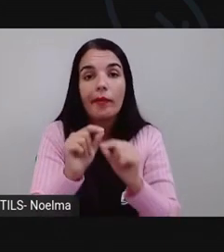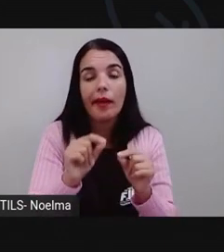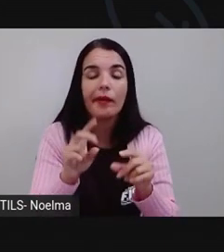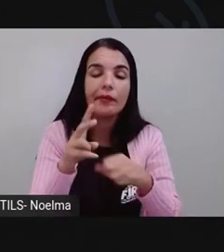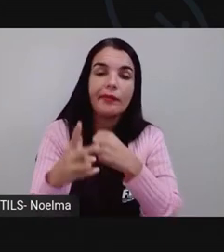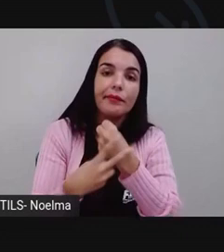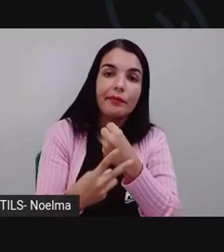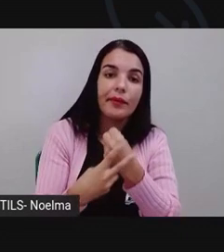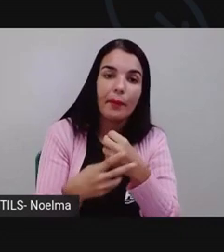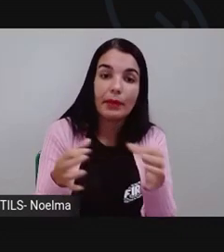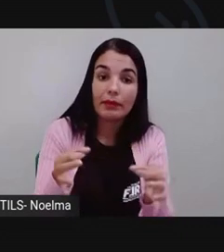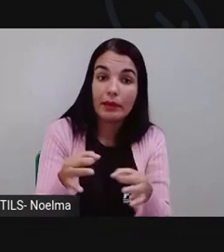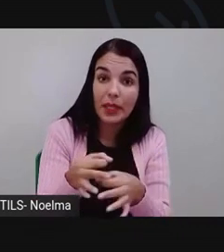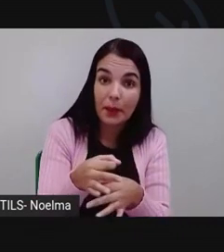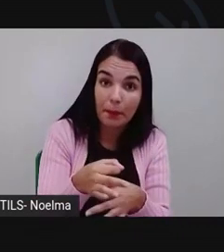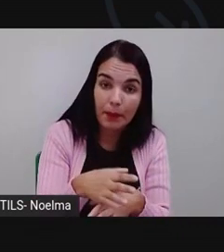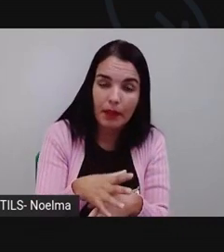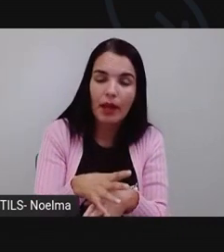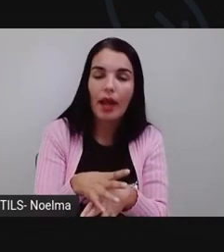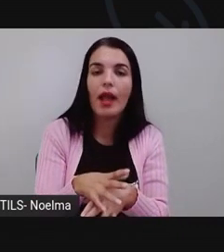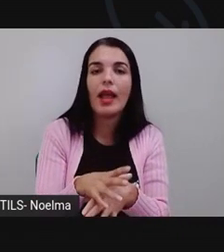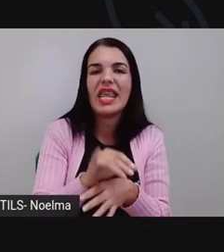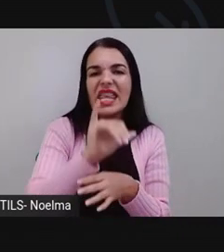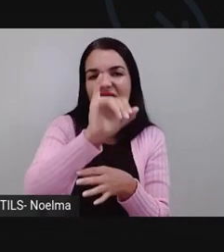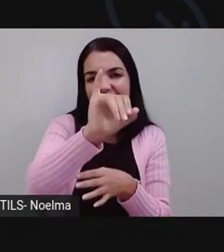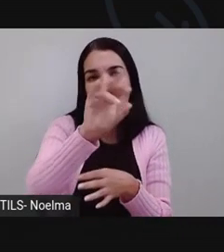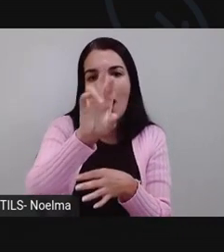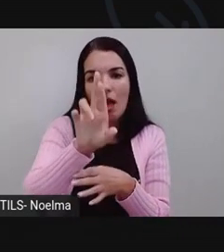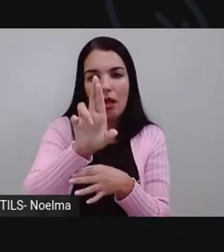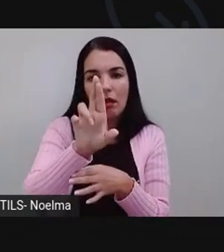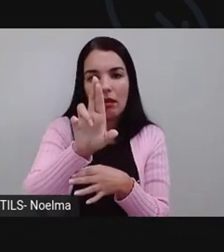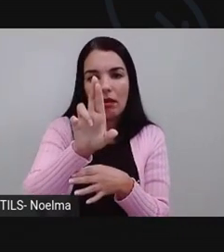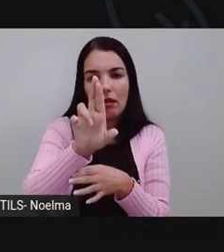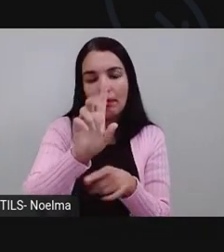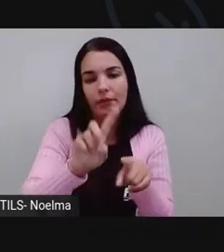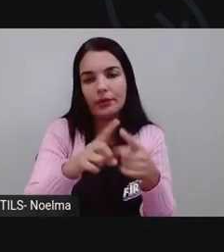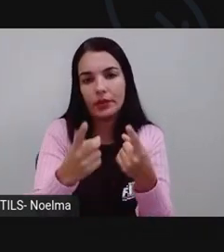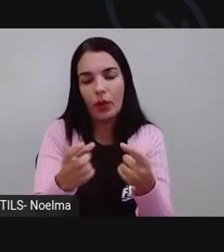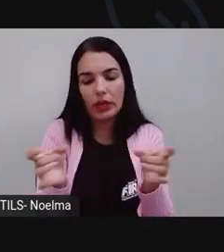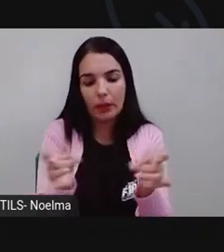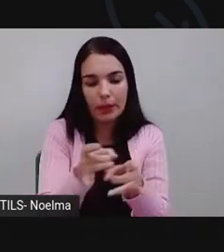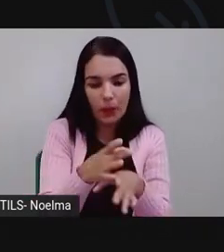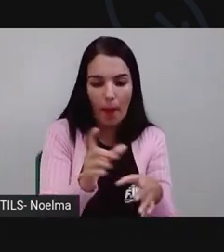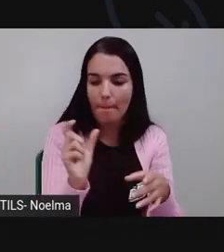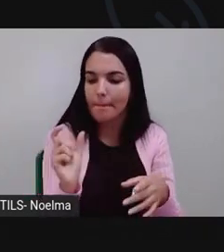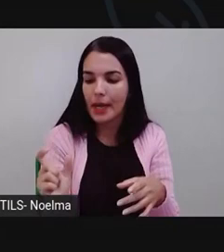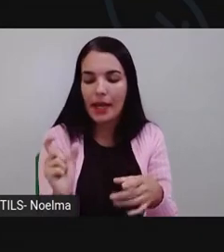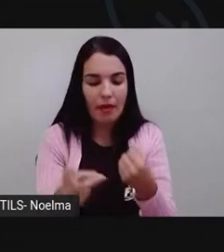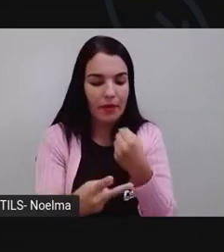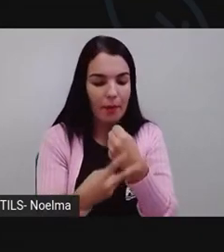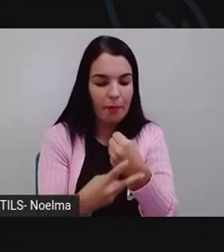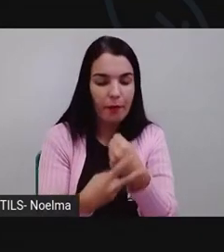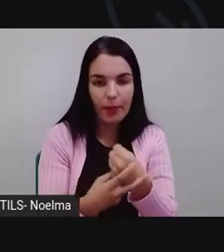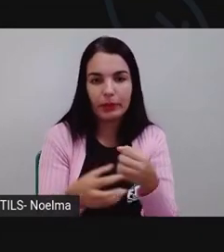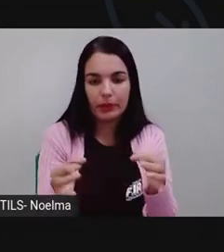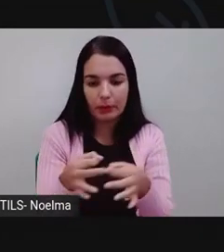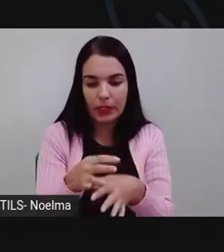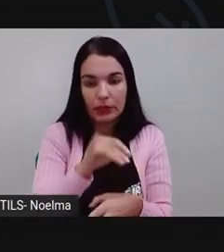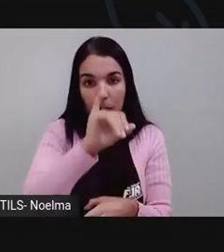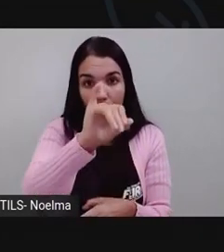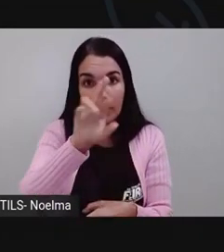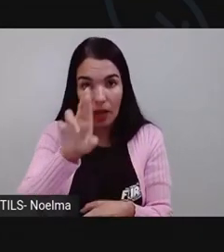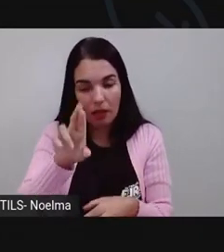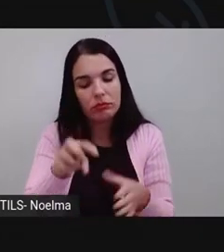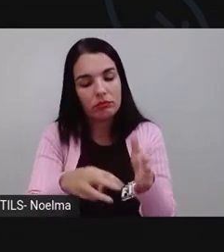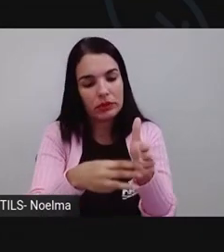verbos que terminam em IR. Verbos terminados em IR, são verbos da terceira